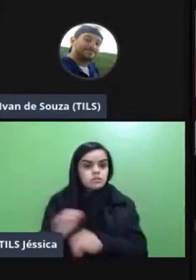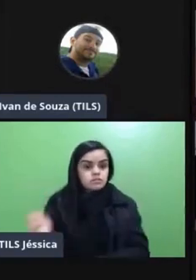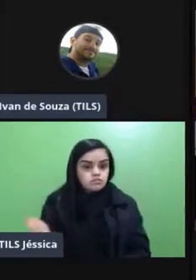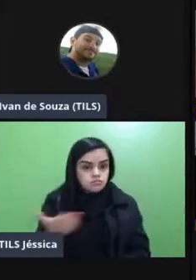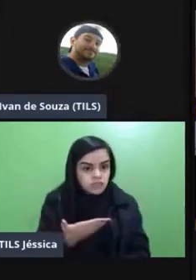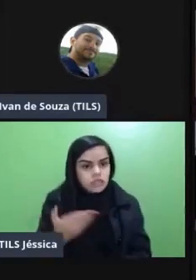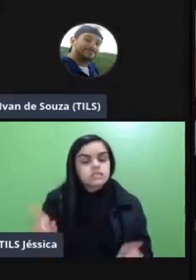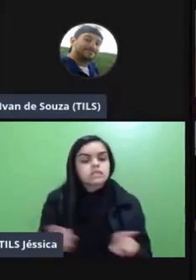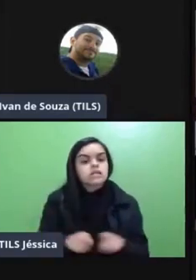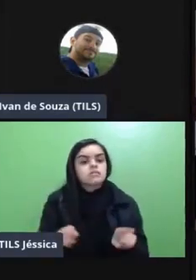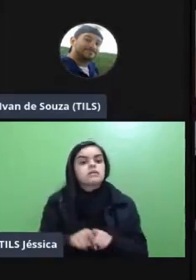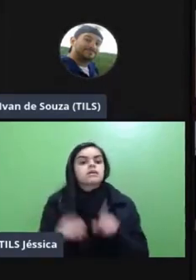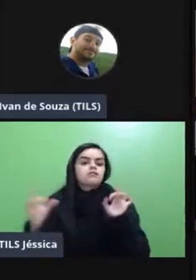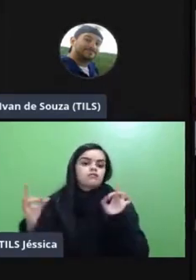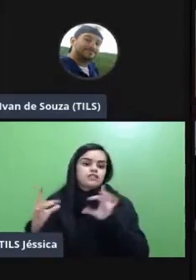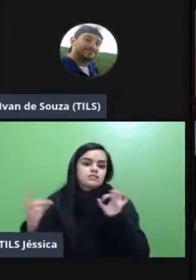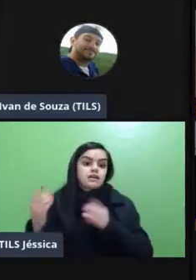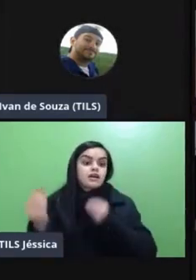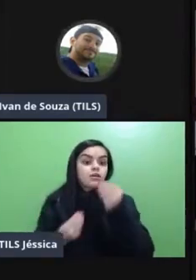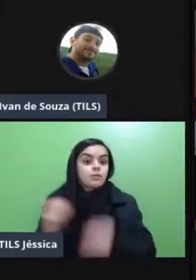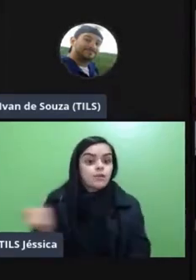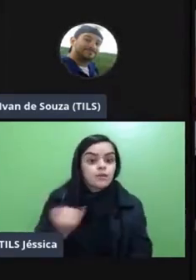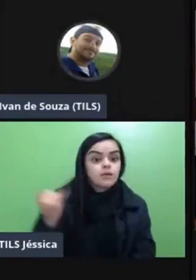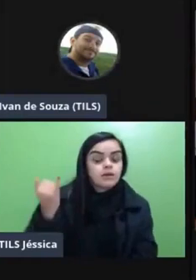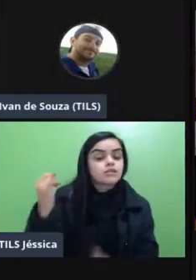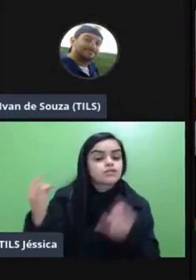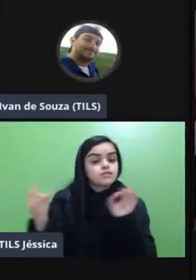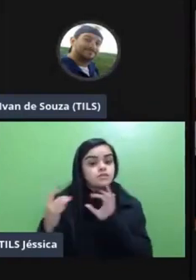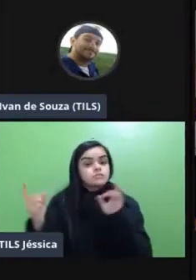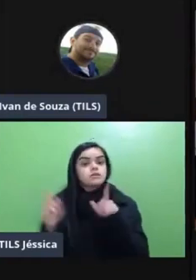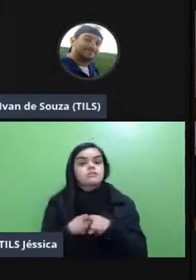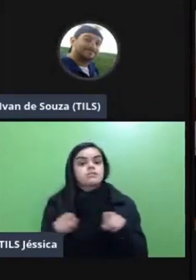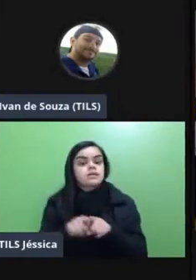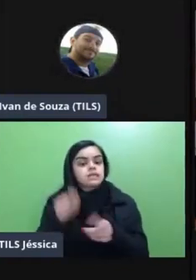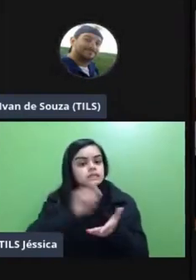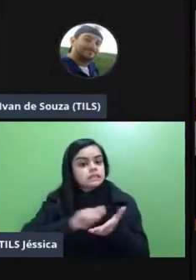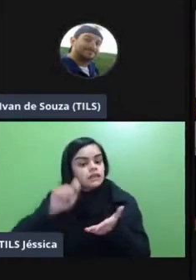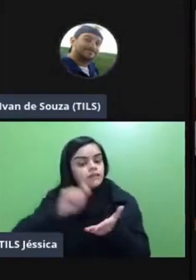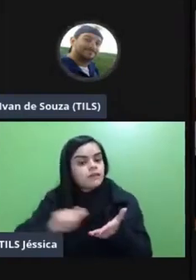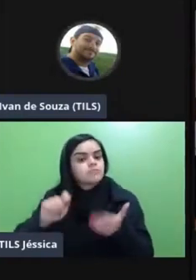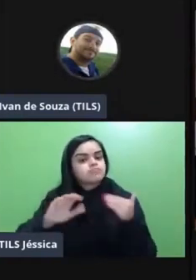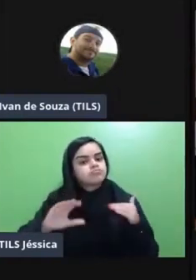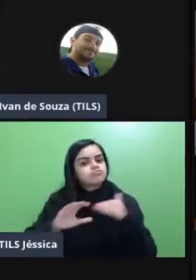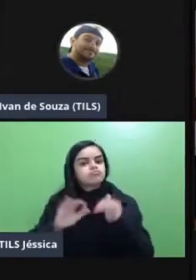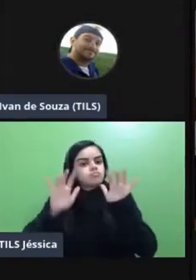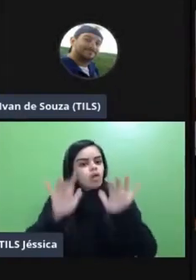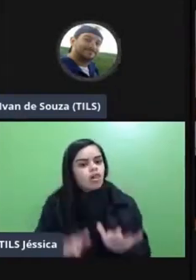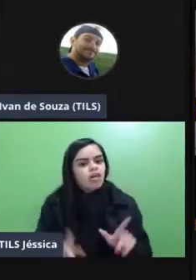até para dar um feedback como é importante o feedback né você escrever uma mensagem para o seu seu aluno